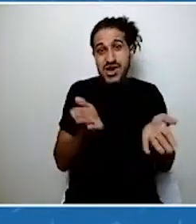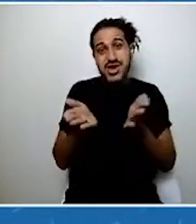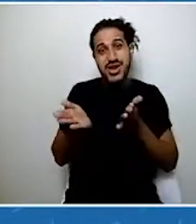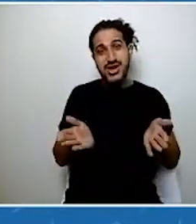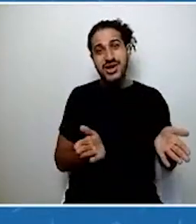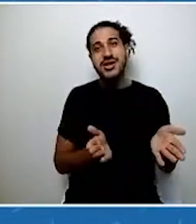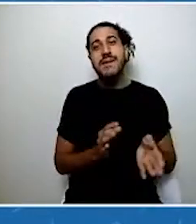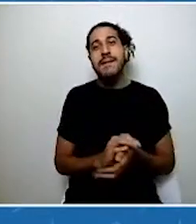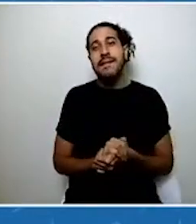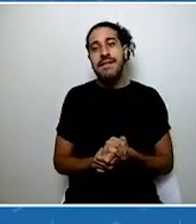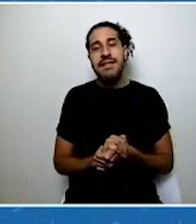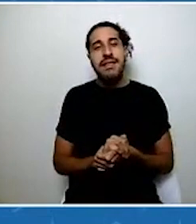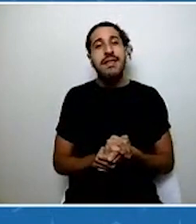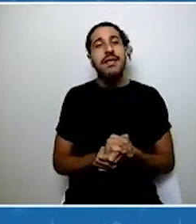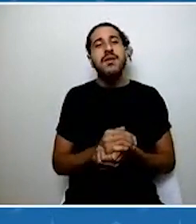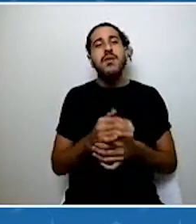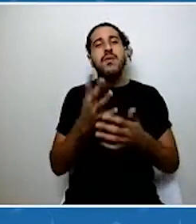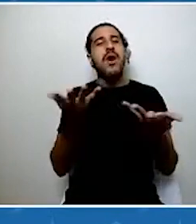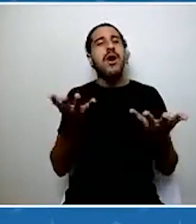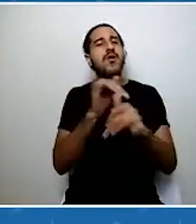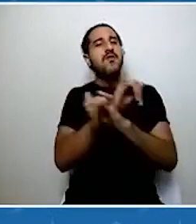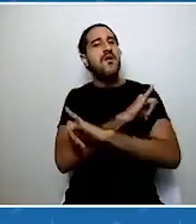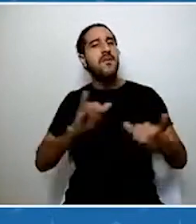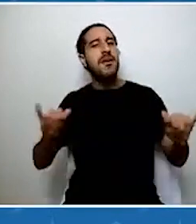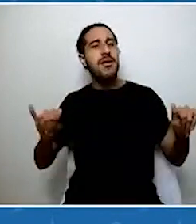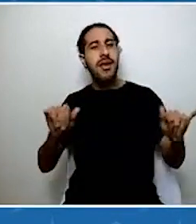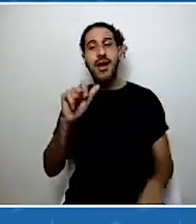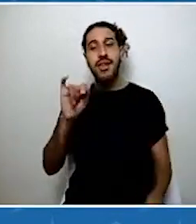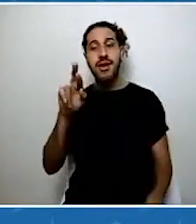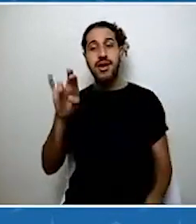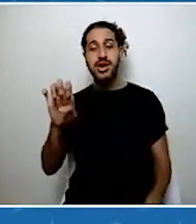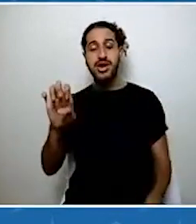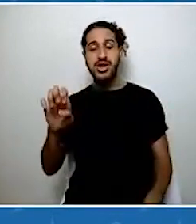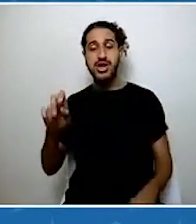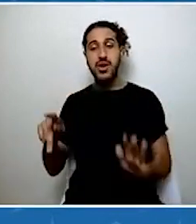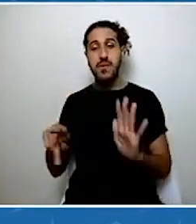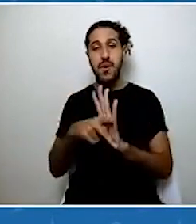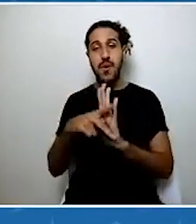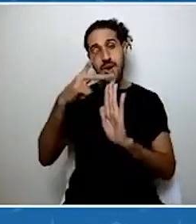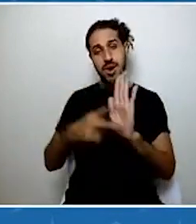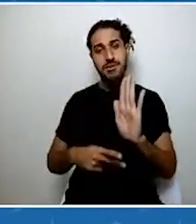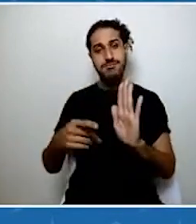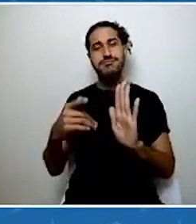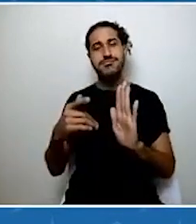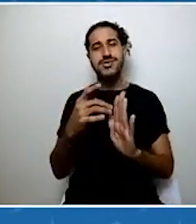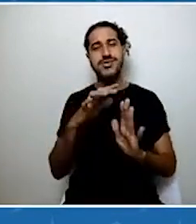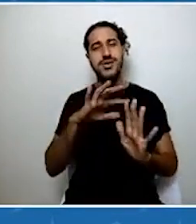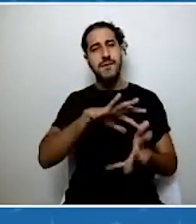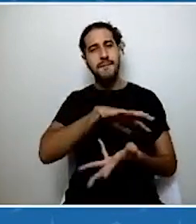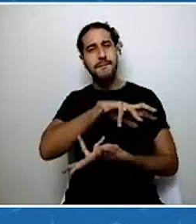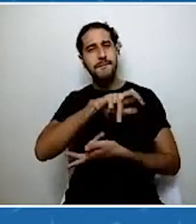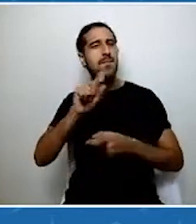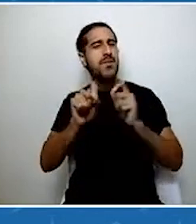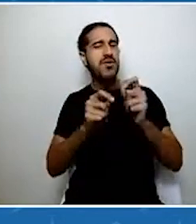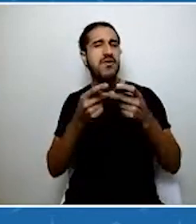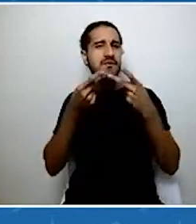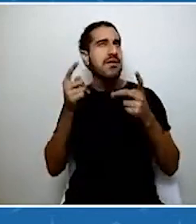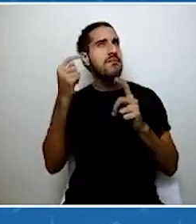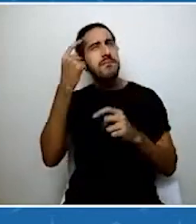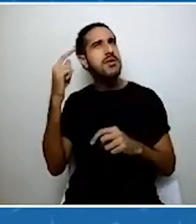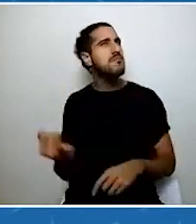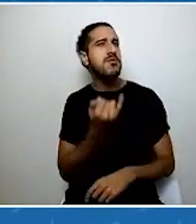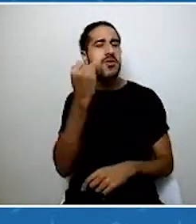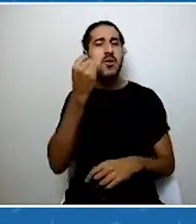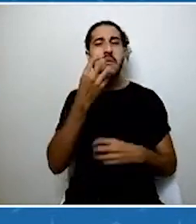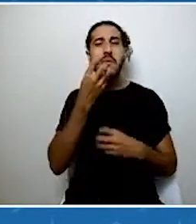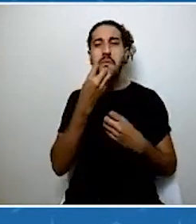Qual é o recado da Alerj para uma agenda sustentável? Qual é o que você destacaria de uma boa prática na prática?